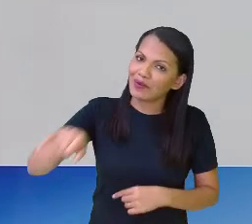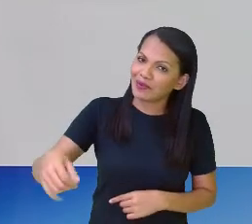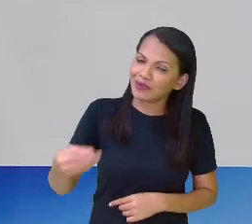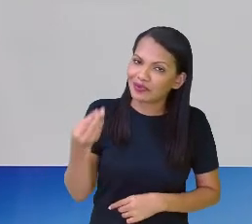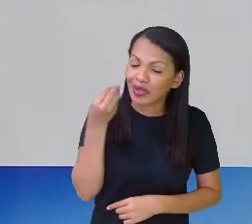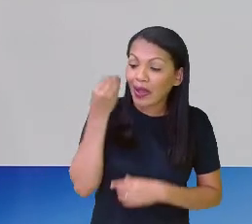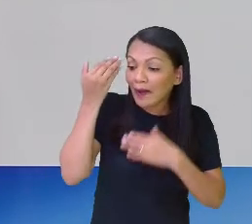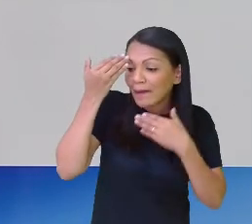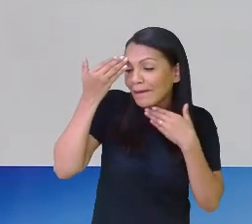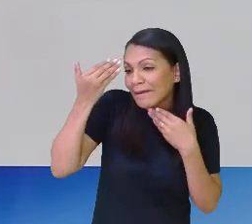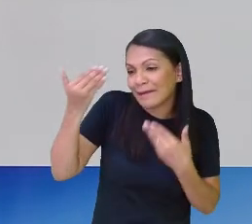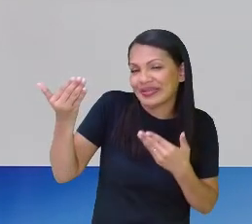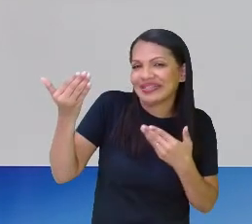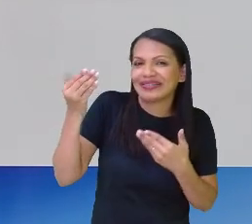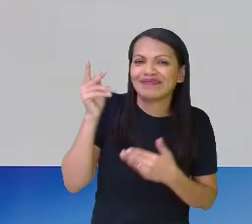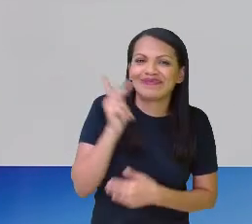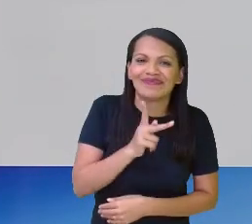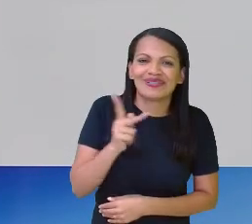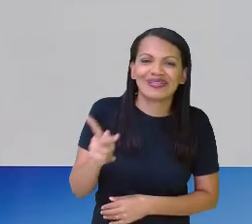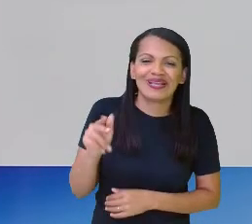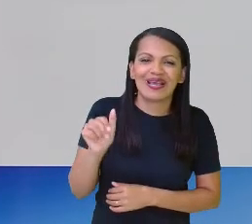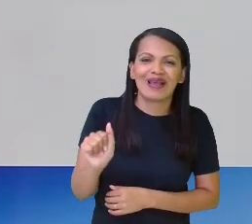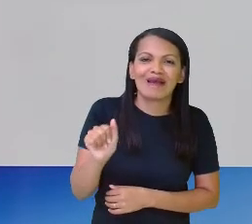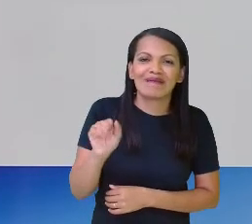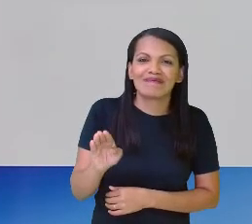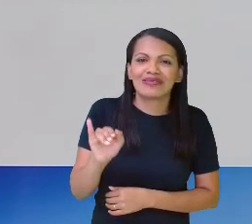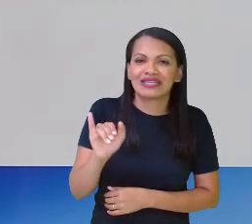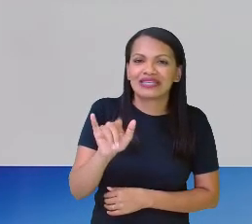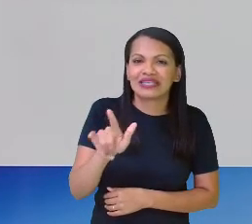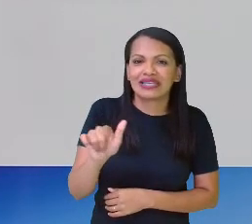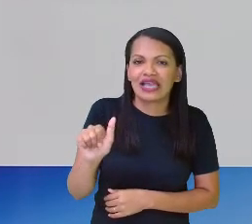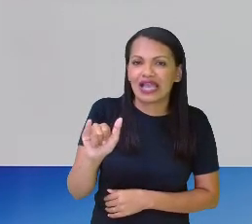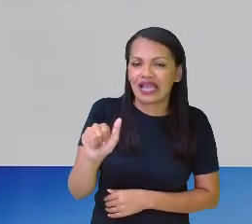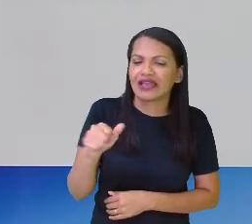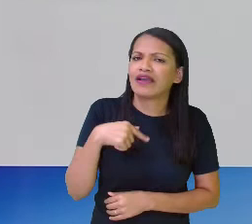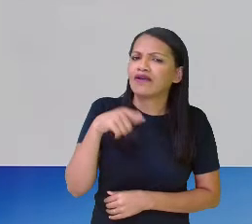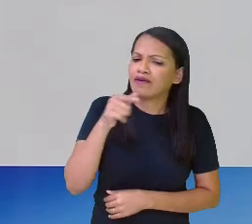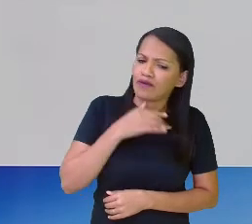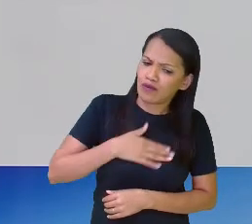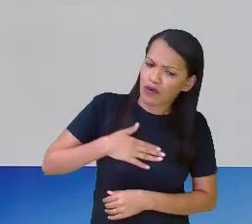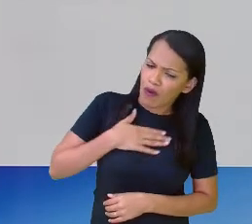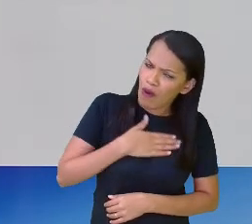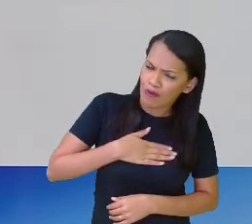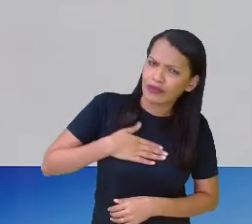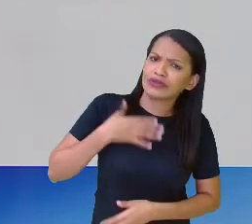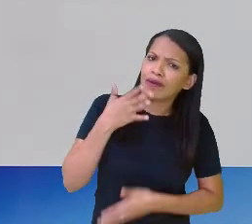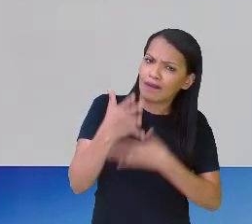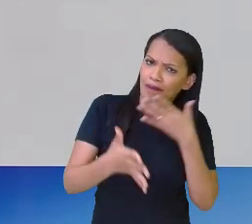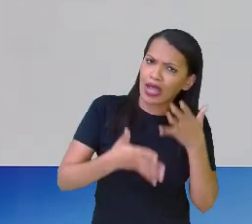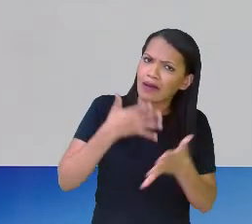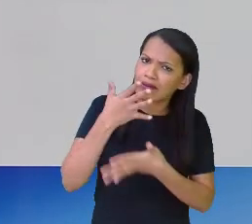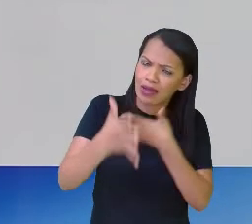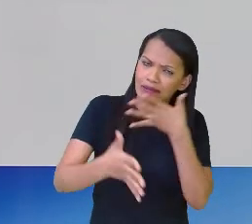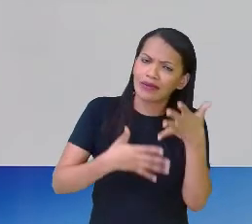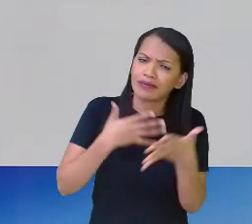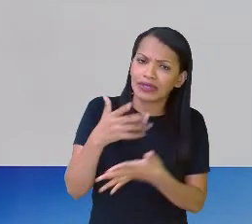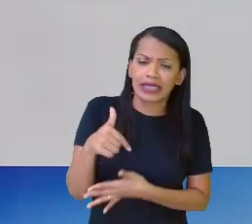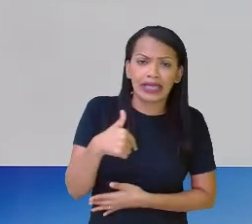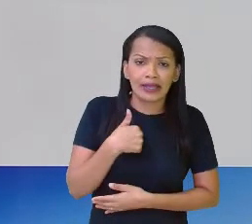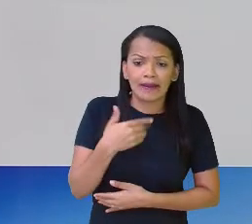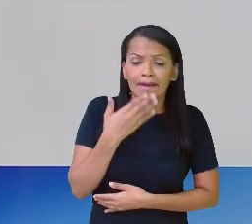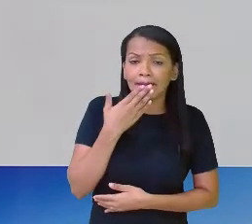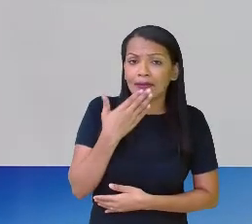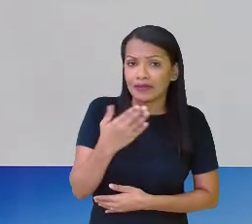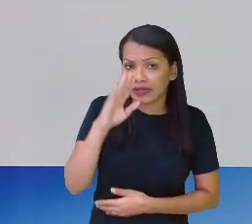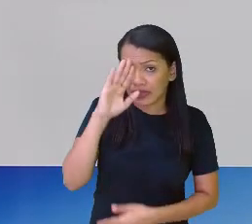Abigail Viana. Vocês estão muito caladinhos hoje. Eu gosto quando vocês estão falantes, hein? Eu prefiro